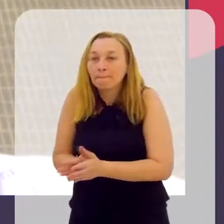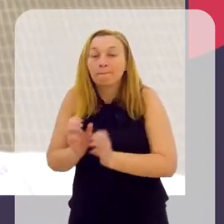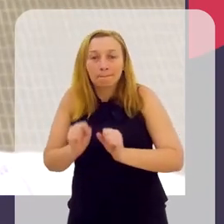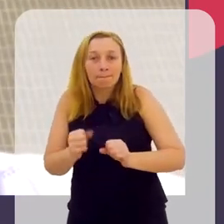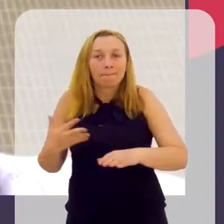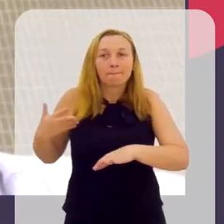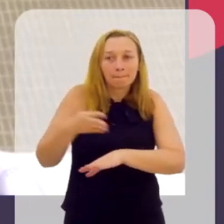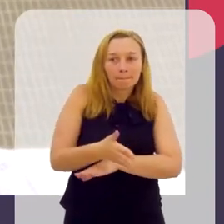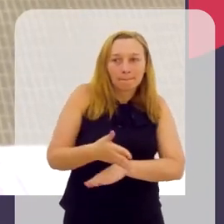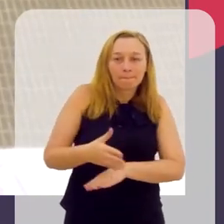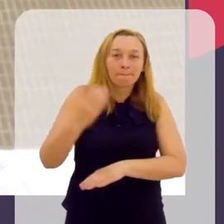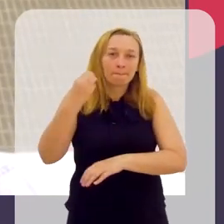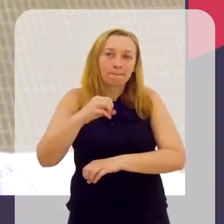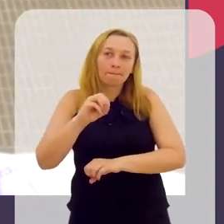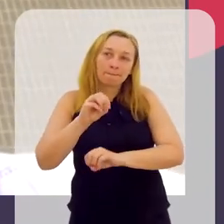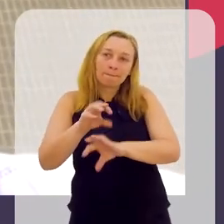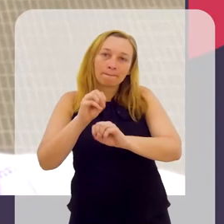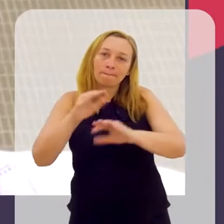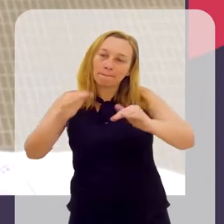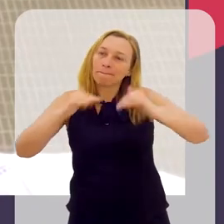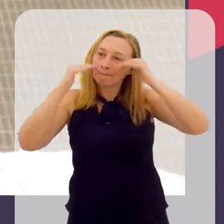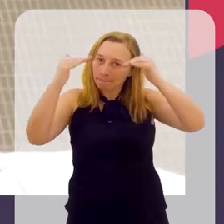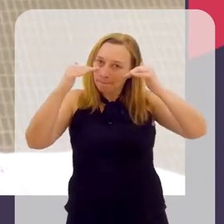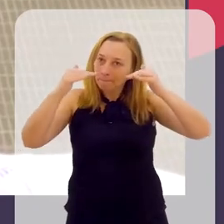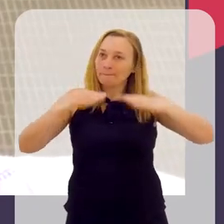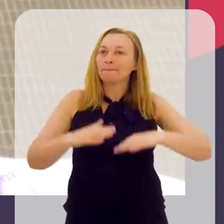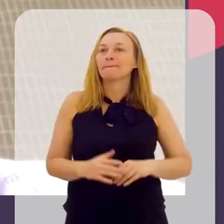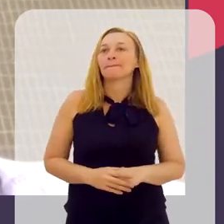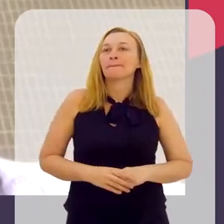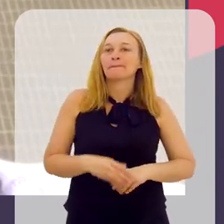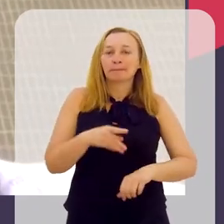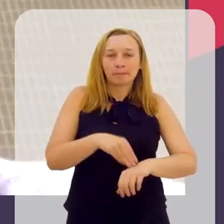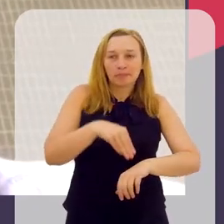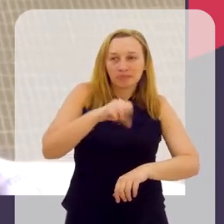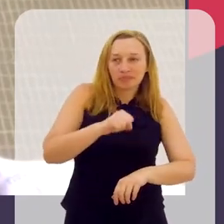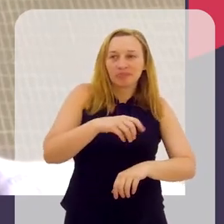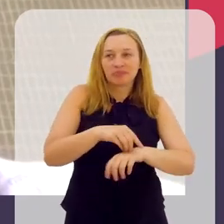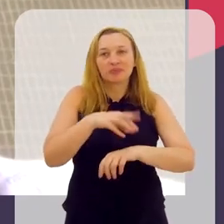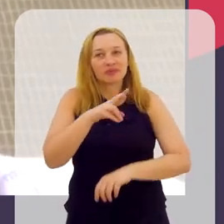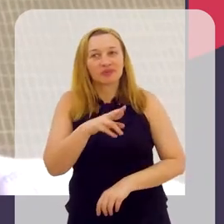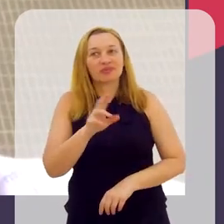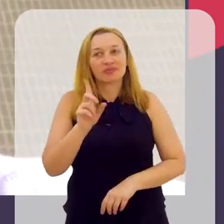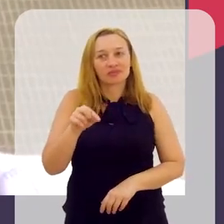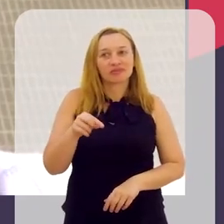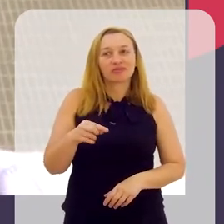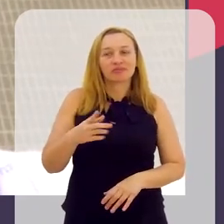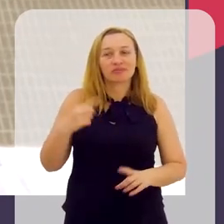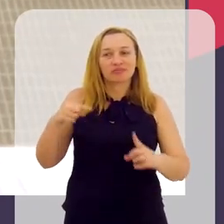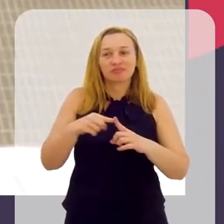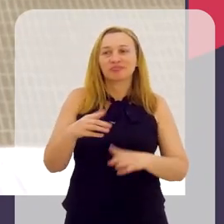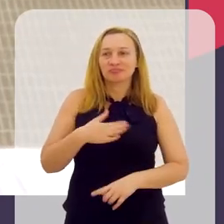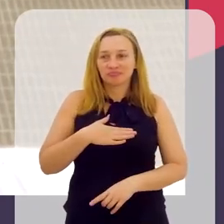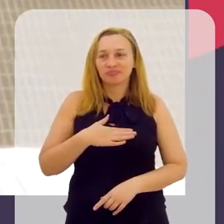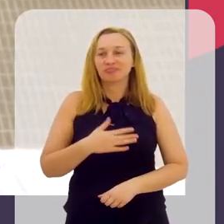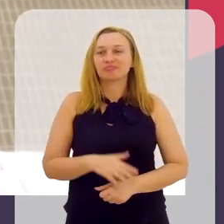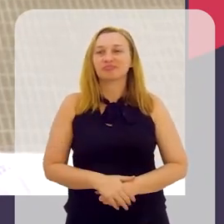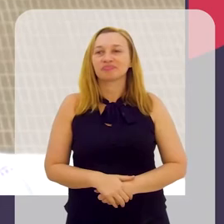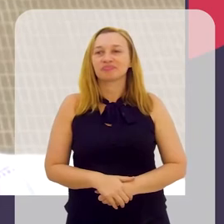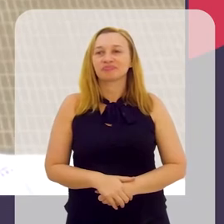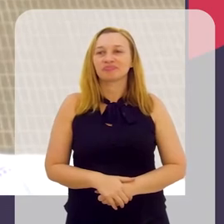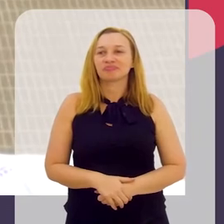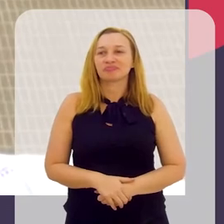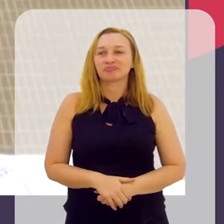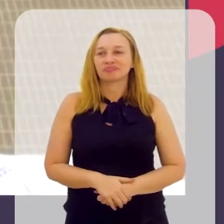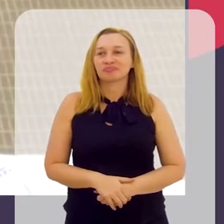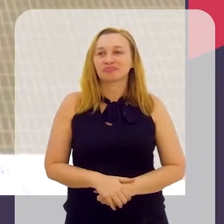possam chegar no ensino superior, possam chegar no estado de doutorado. Então, acho que é... Esse é o meu objetivo mesmo de irmos.